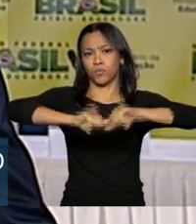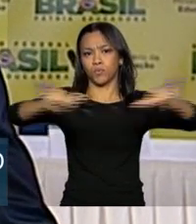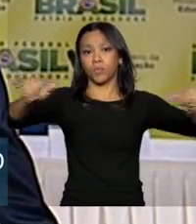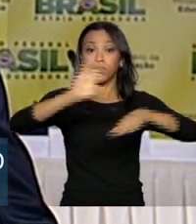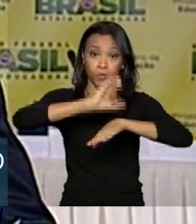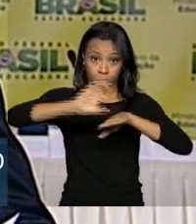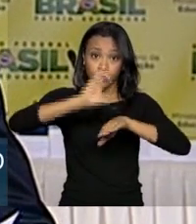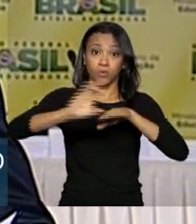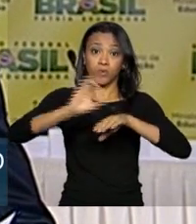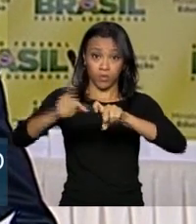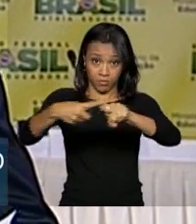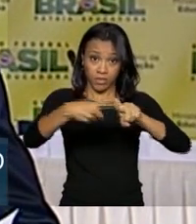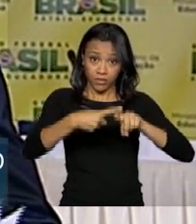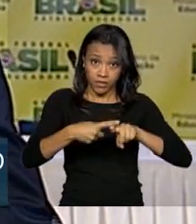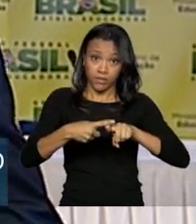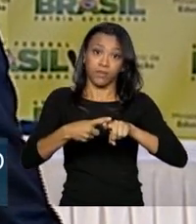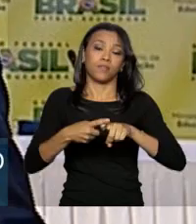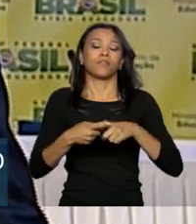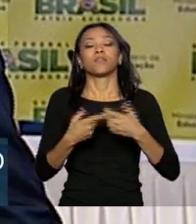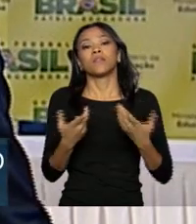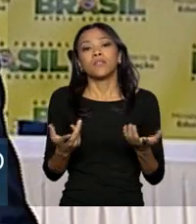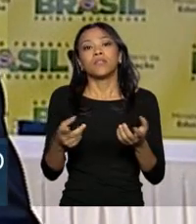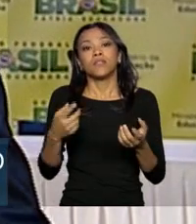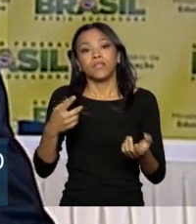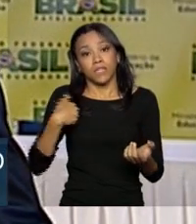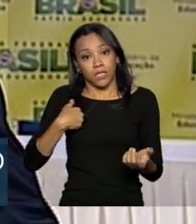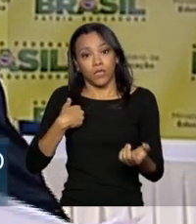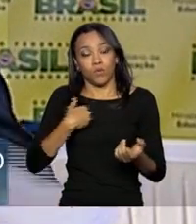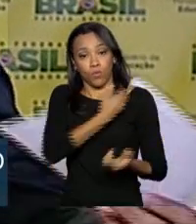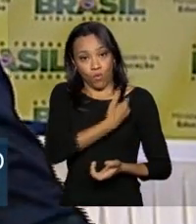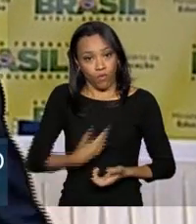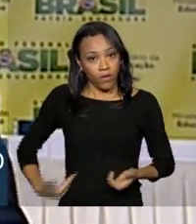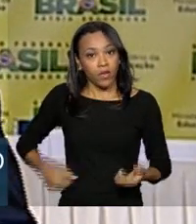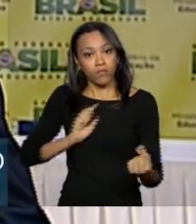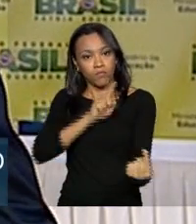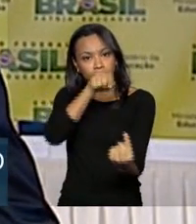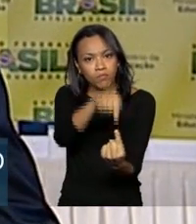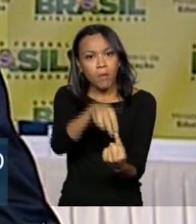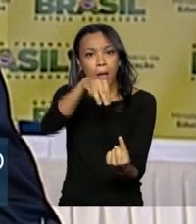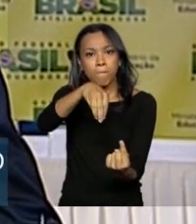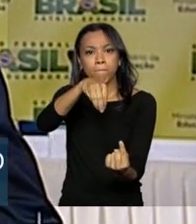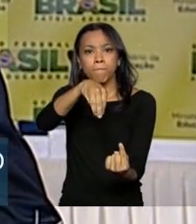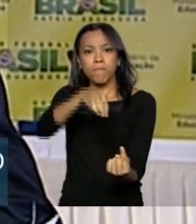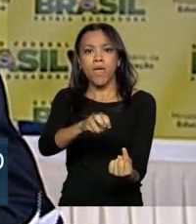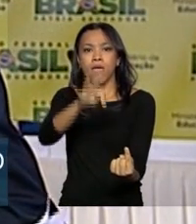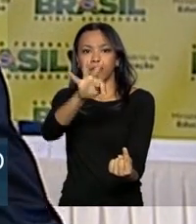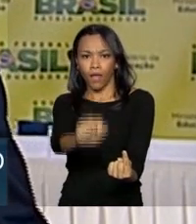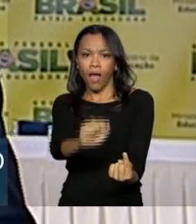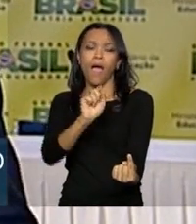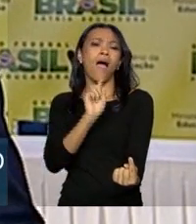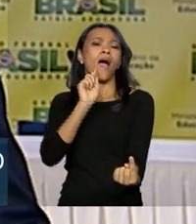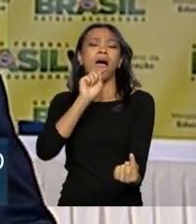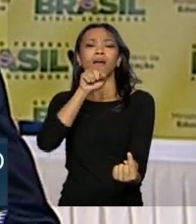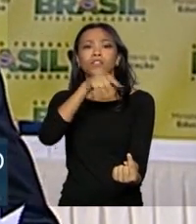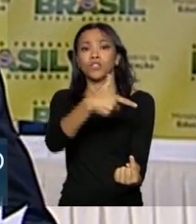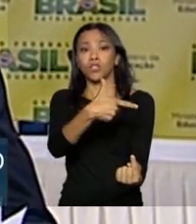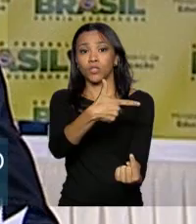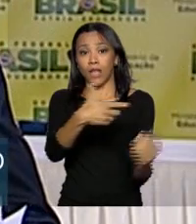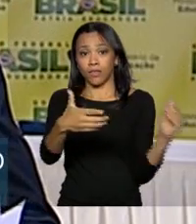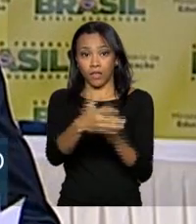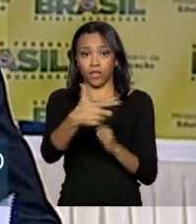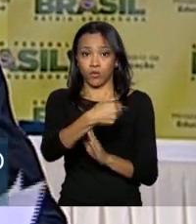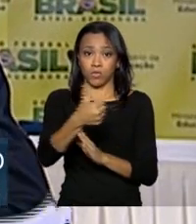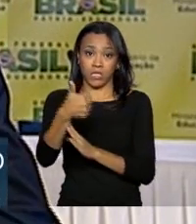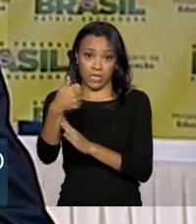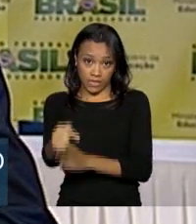medicina. E a expectativa do governo, a meta do governo é ampliar até 2017 para pelo menos